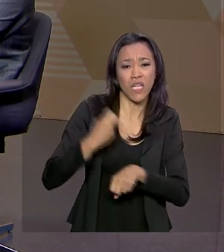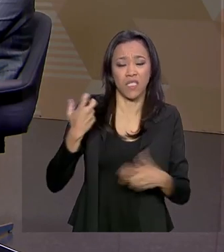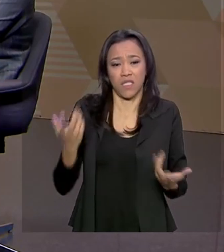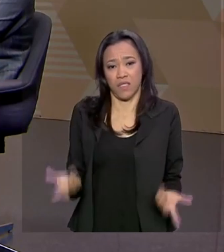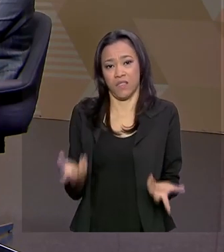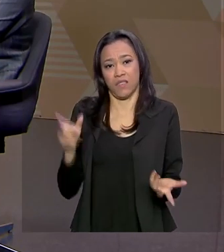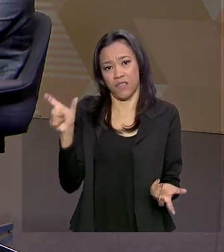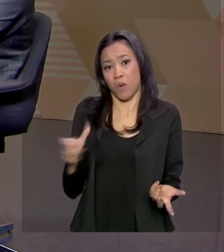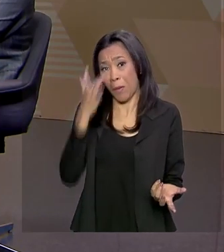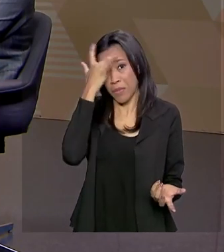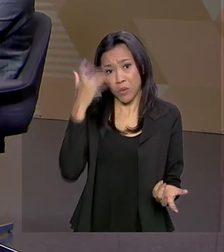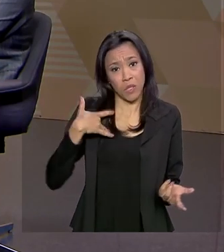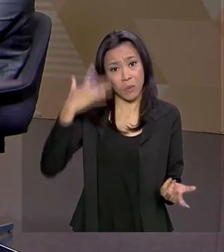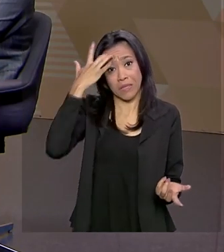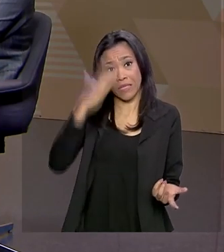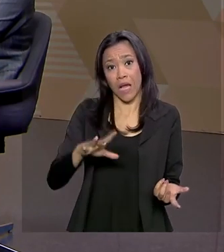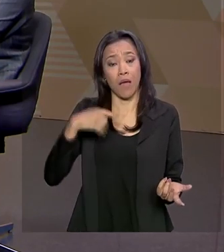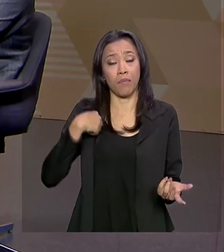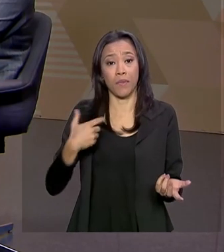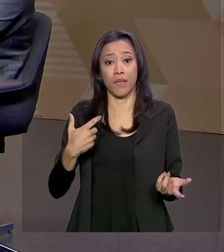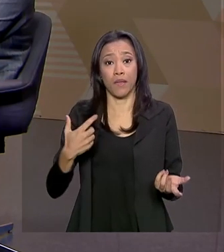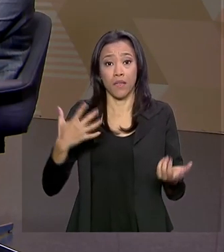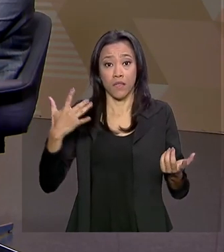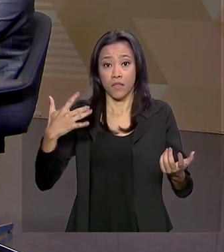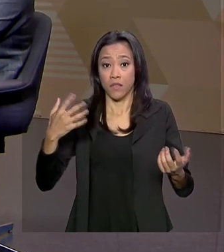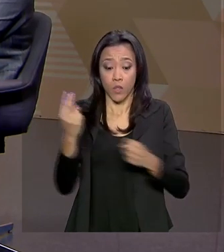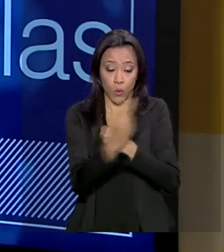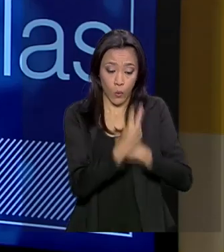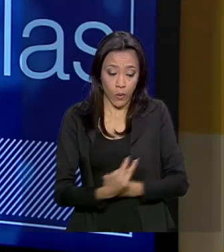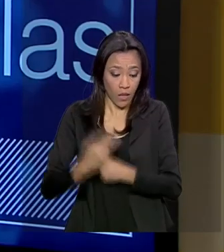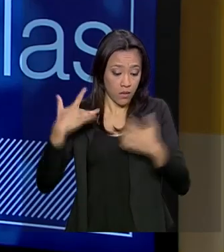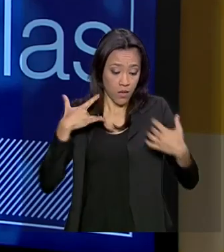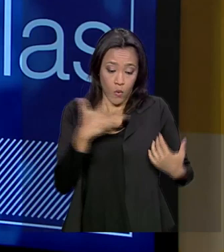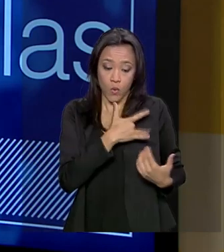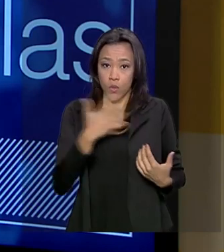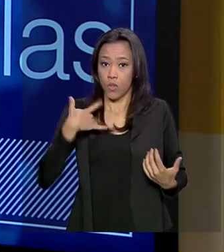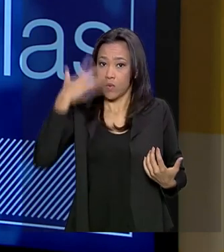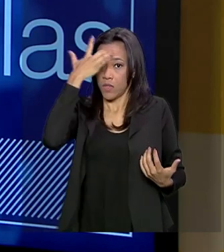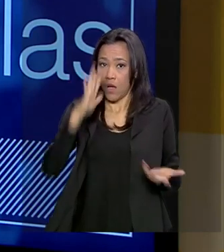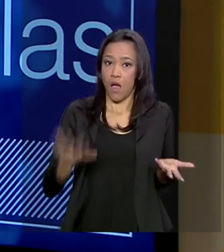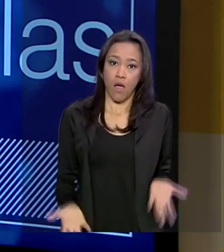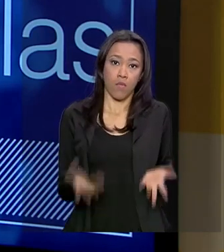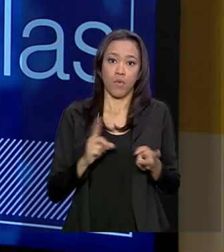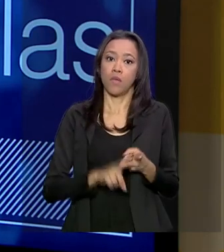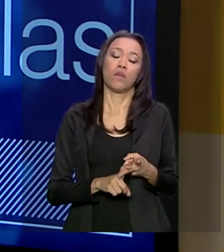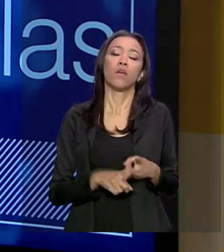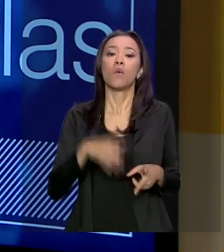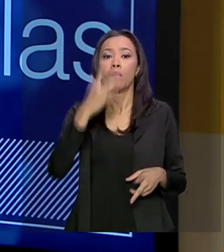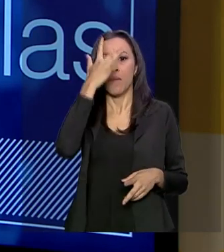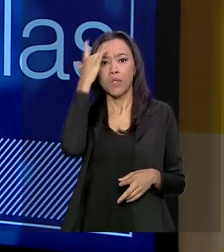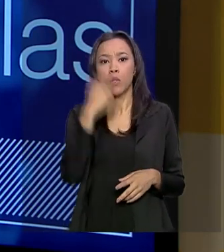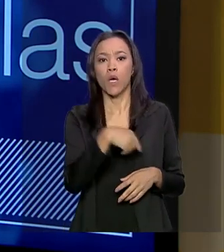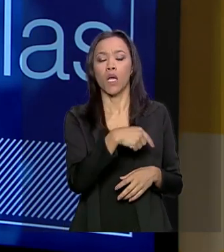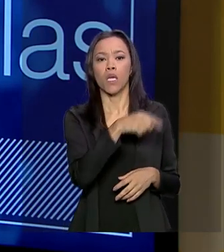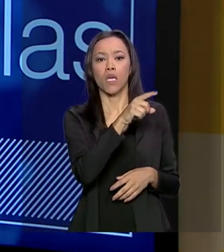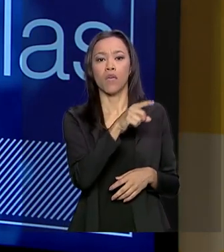como você falou, uma pessoa que não sabe se cuidar do ponto de vista de saúde. Uma pessoa mais sujeita a um demagogo.